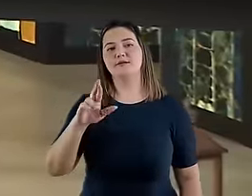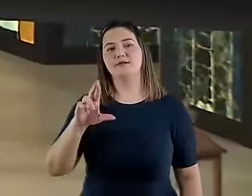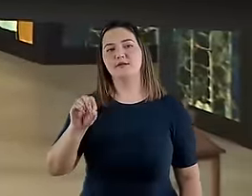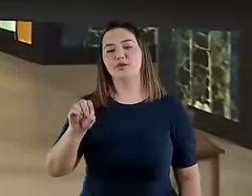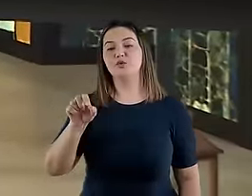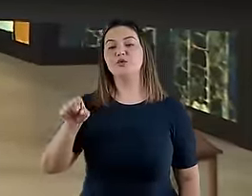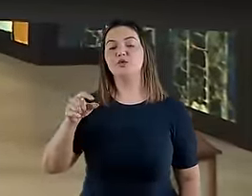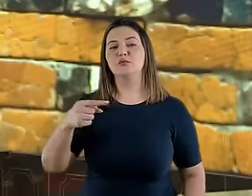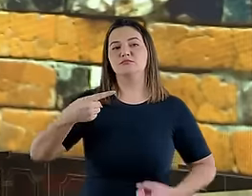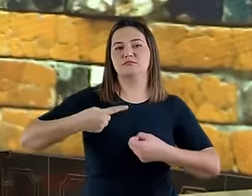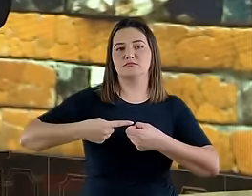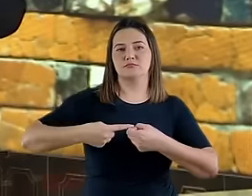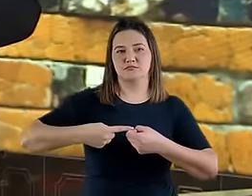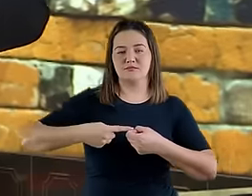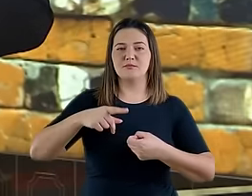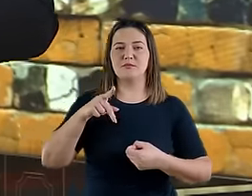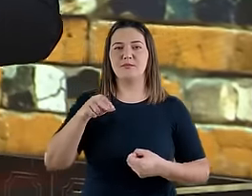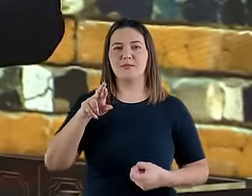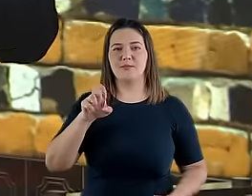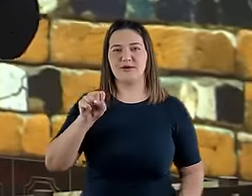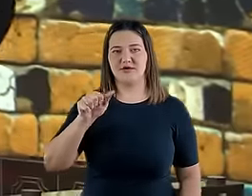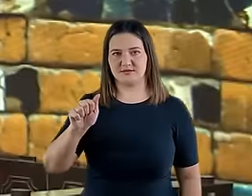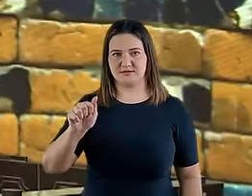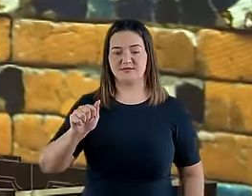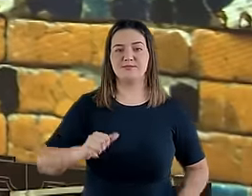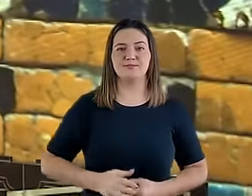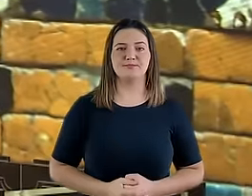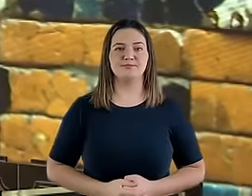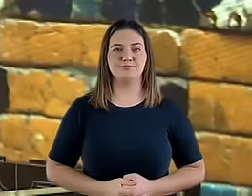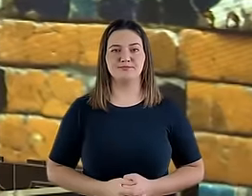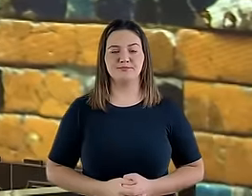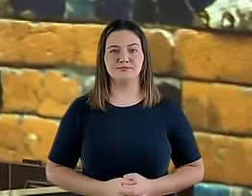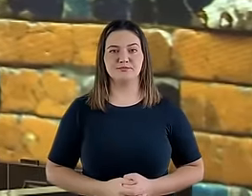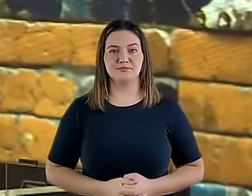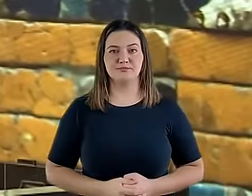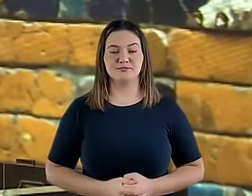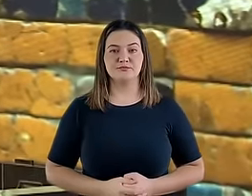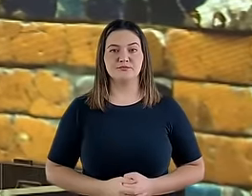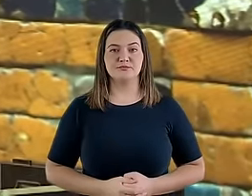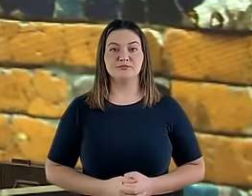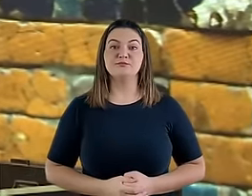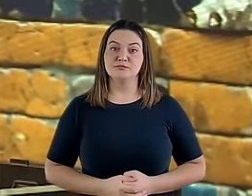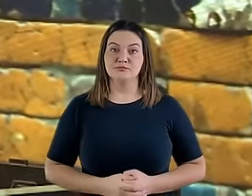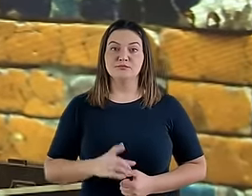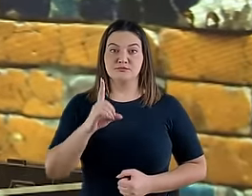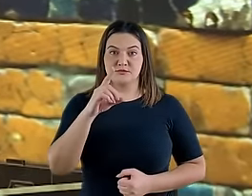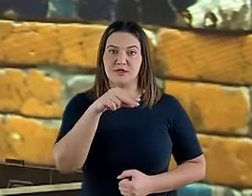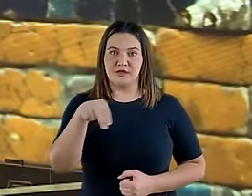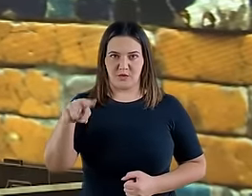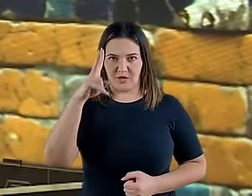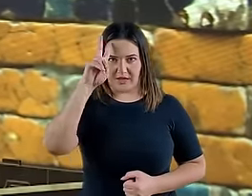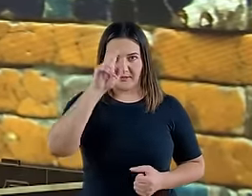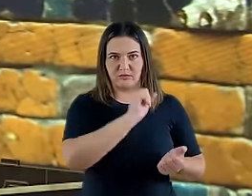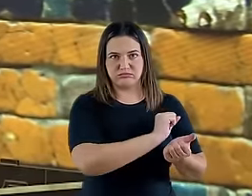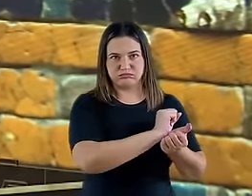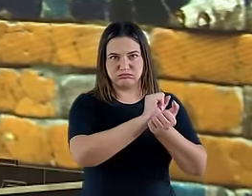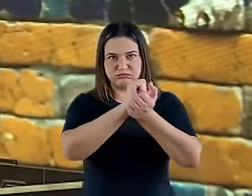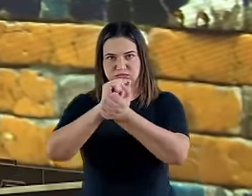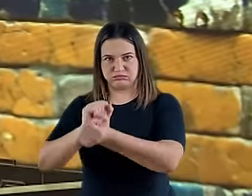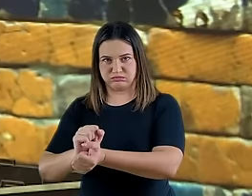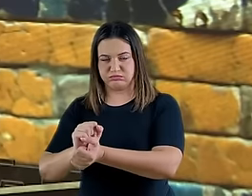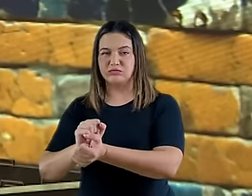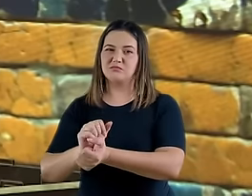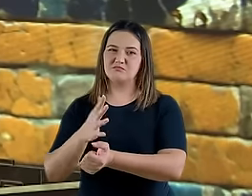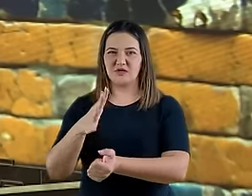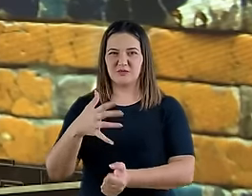da Pérsia. Ora, tendo sido deportado de Jerusalém em 650 de Cristo, Daniel, nesta época, era um homem